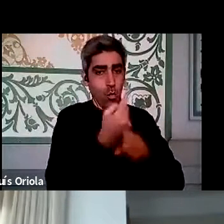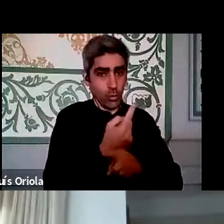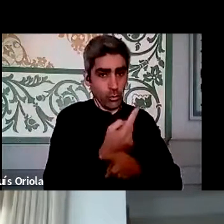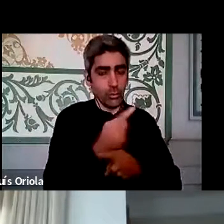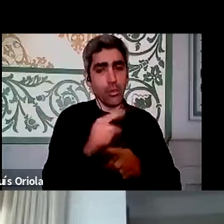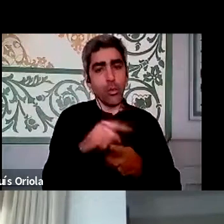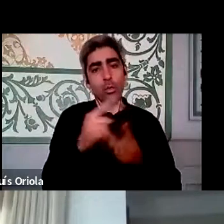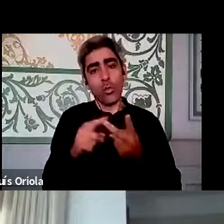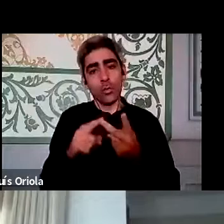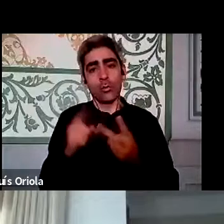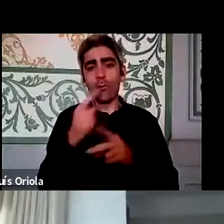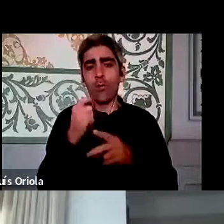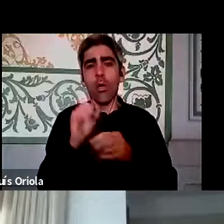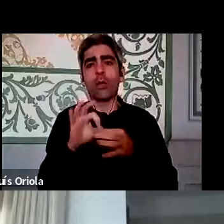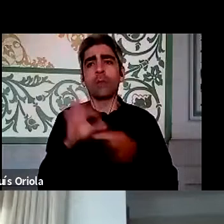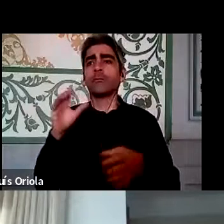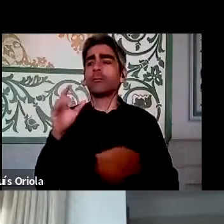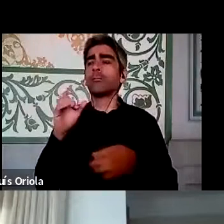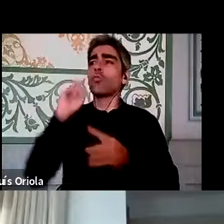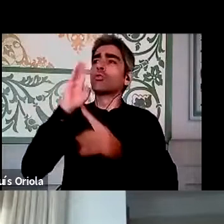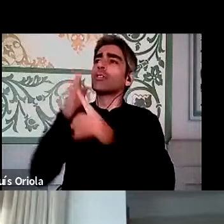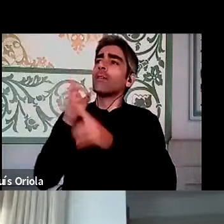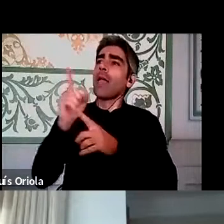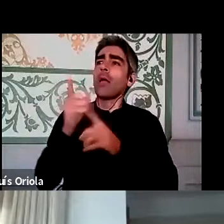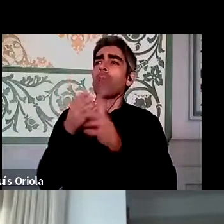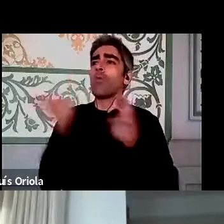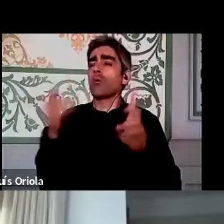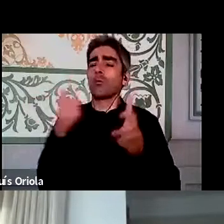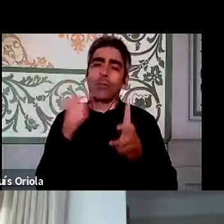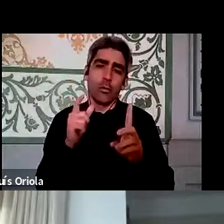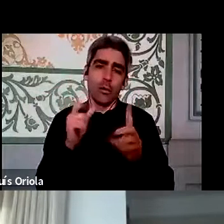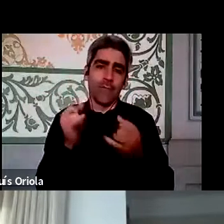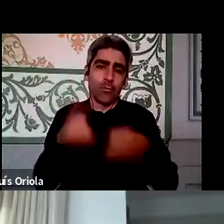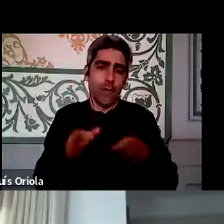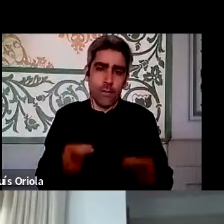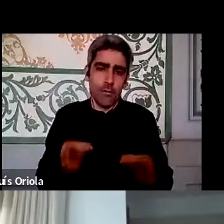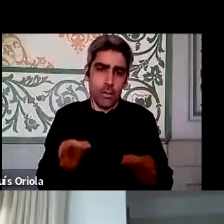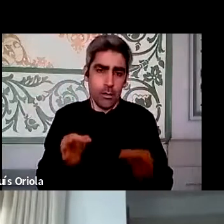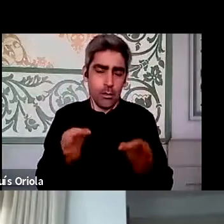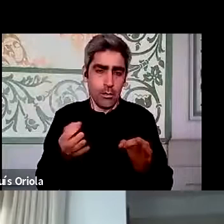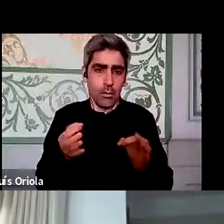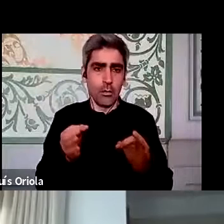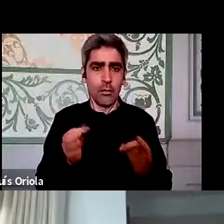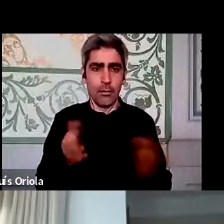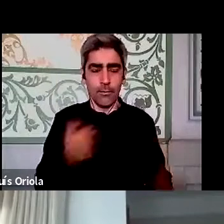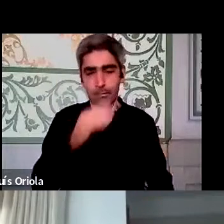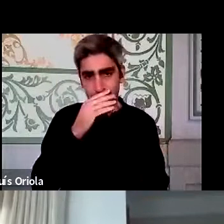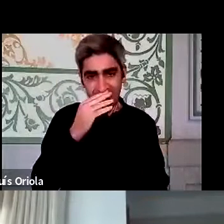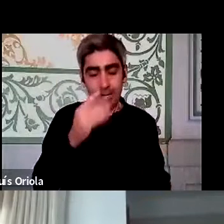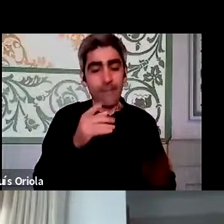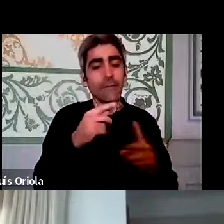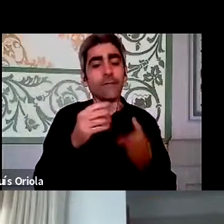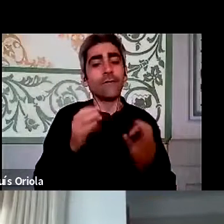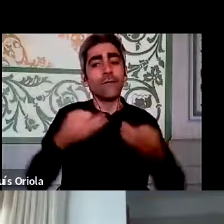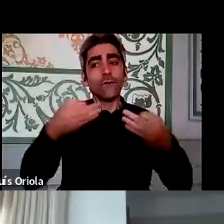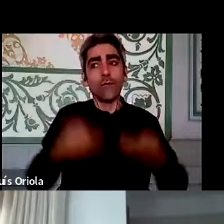dissociar-nos de qualquer propósito, e aí já não vale a pena sermos informais, porque a informalidade só tem essa vantagem